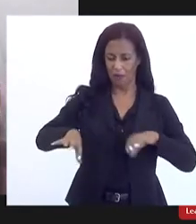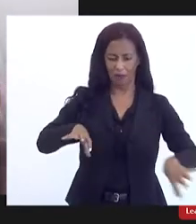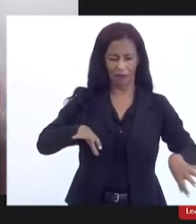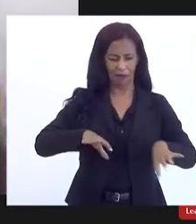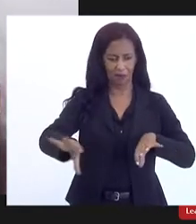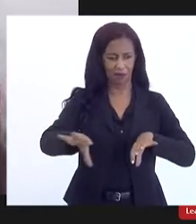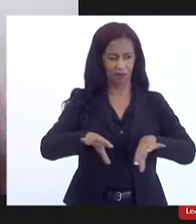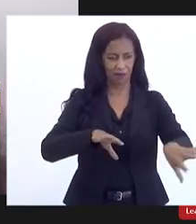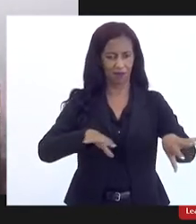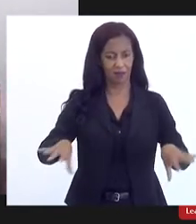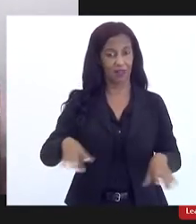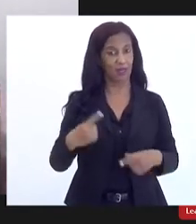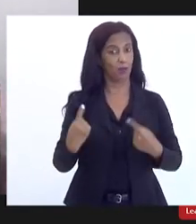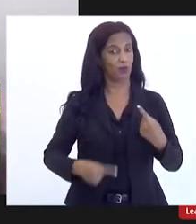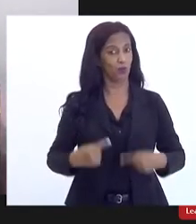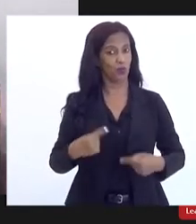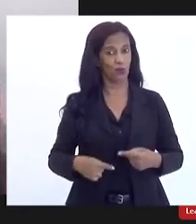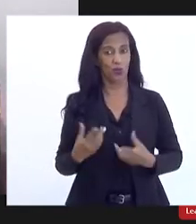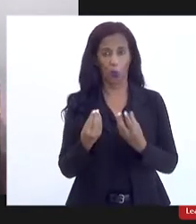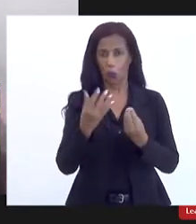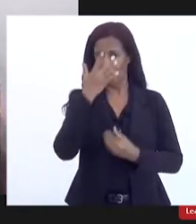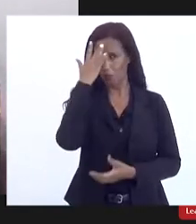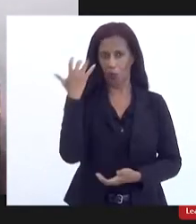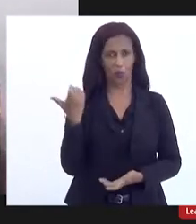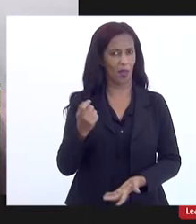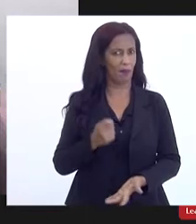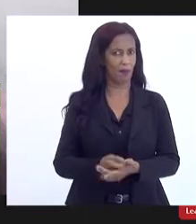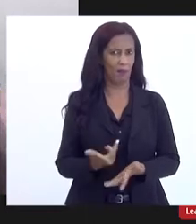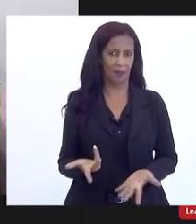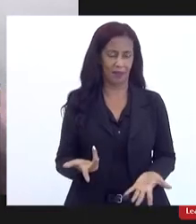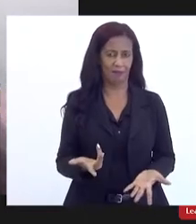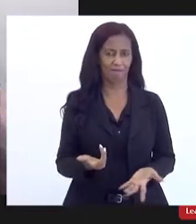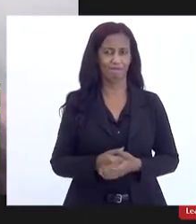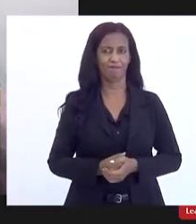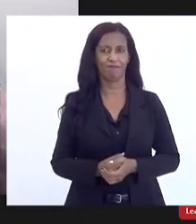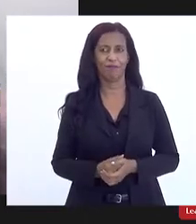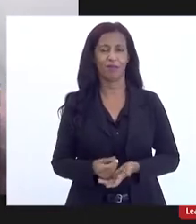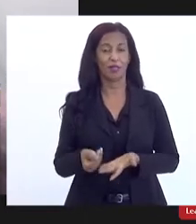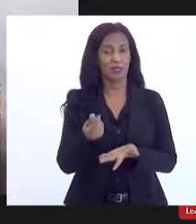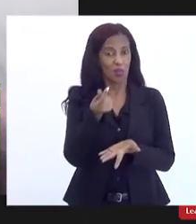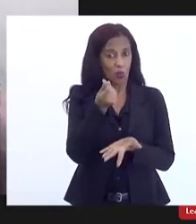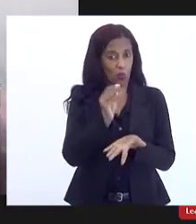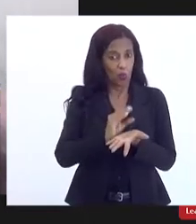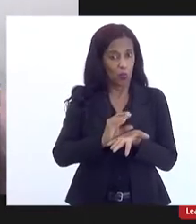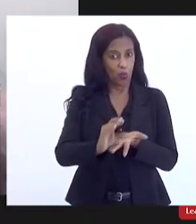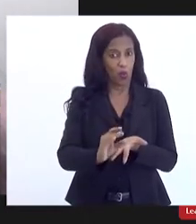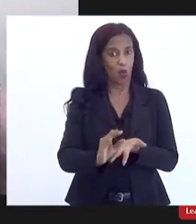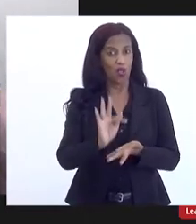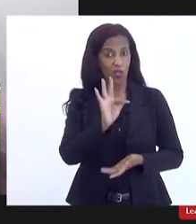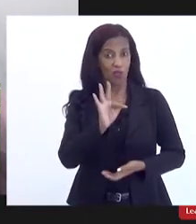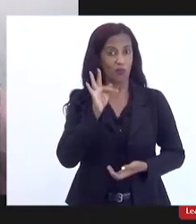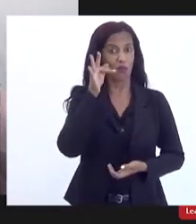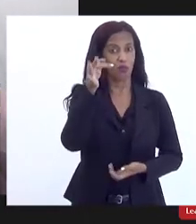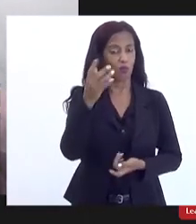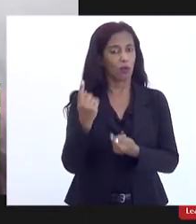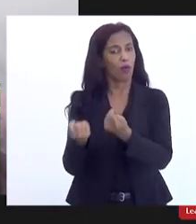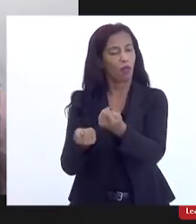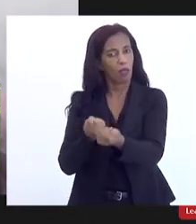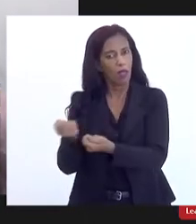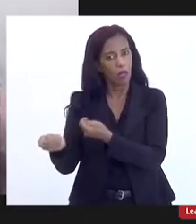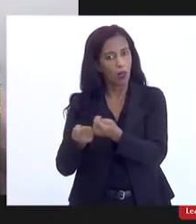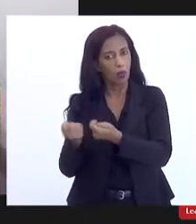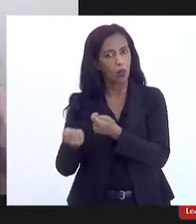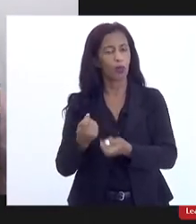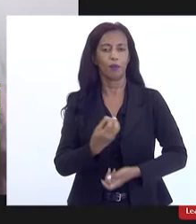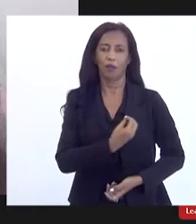tal é um custo político que muita gente não quer pagar mas é um custo que vai na frente e dá uma economia muito grande em